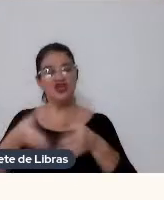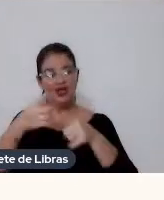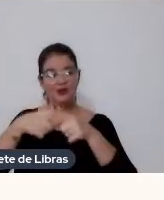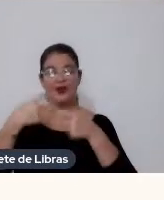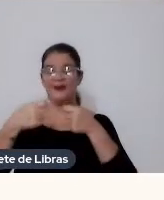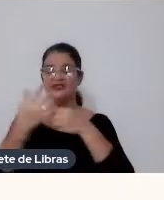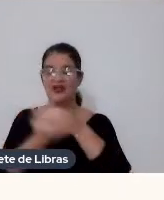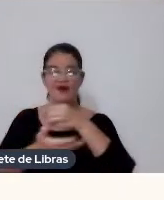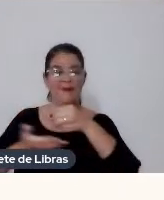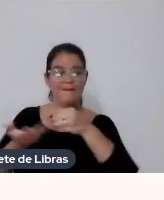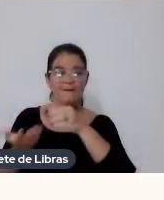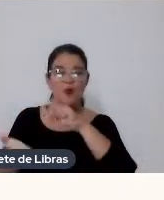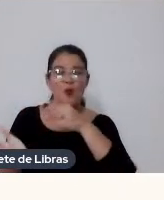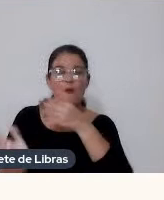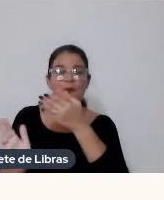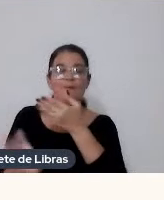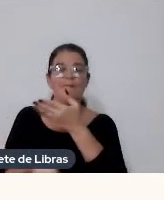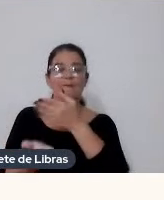baixo dessas